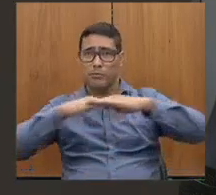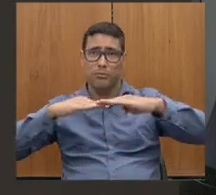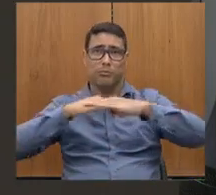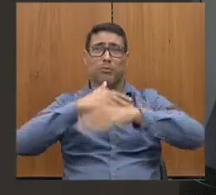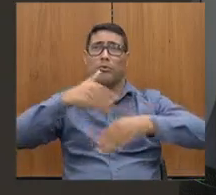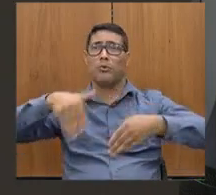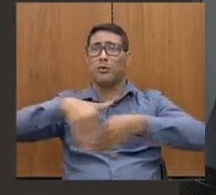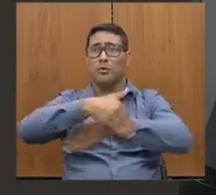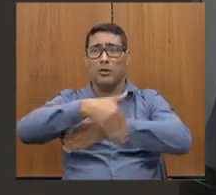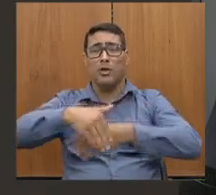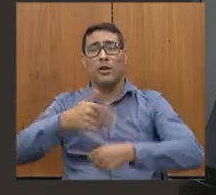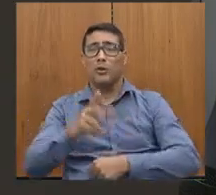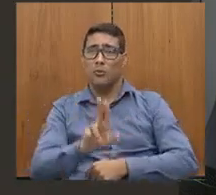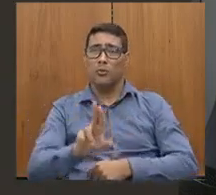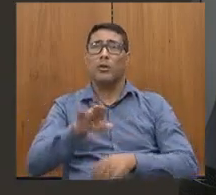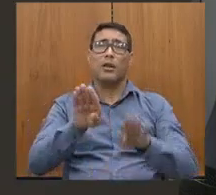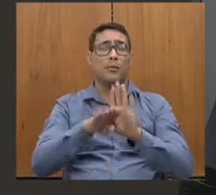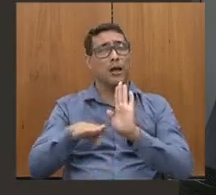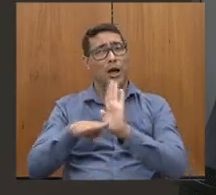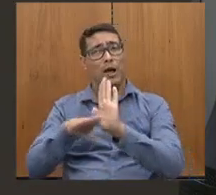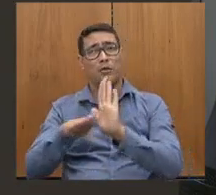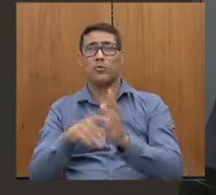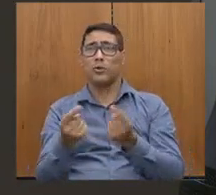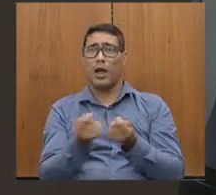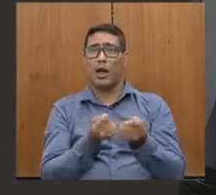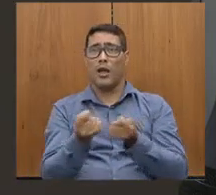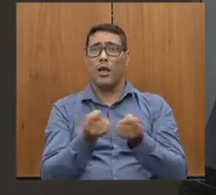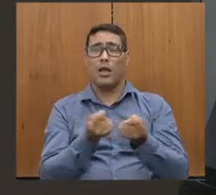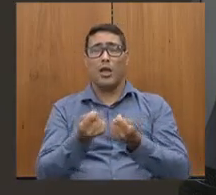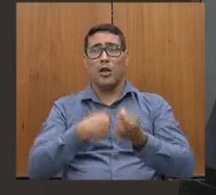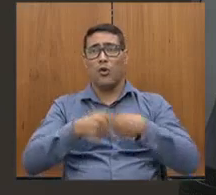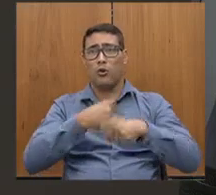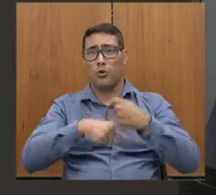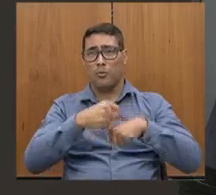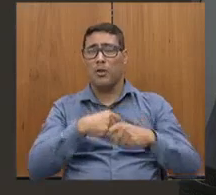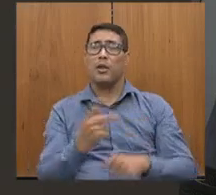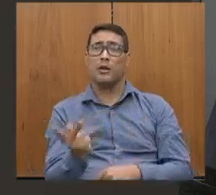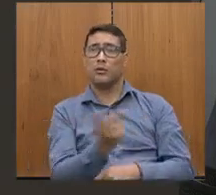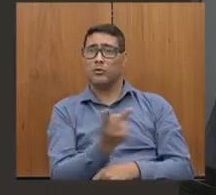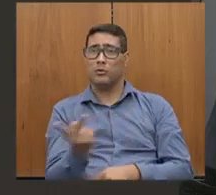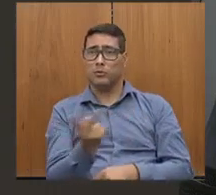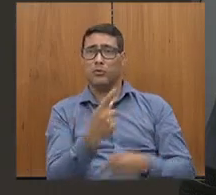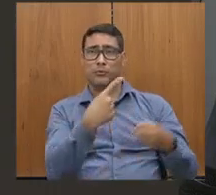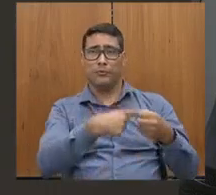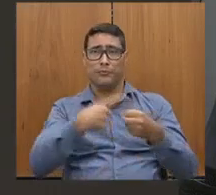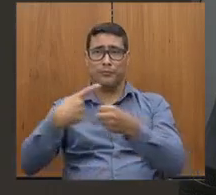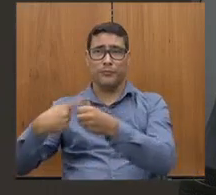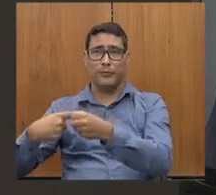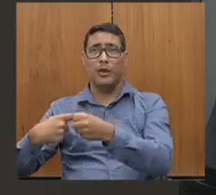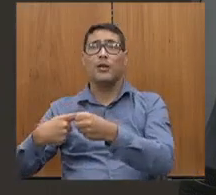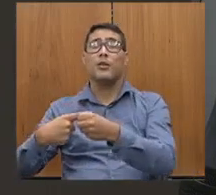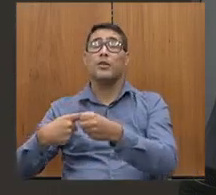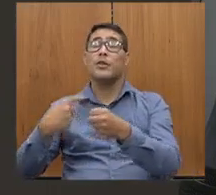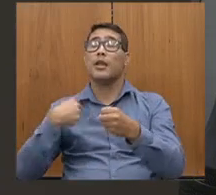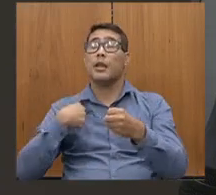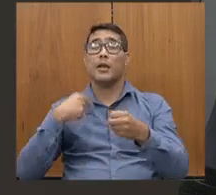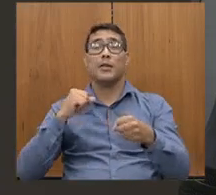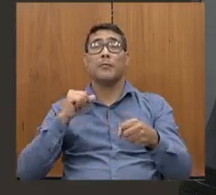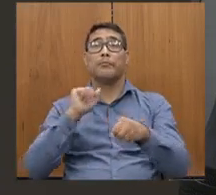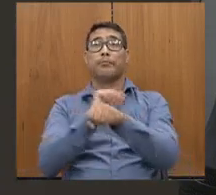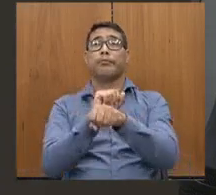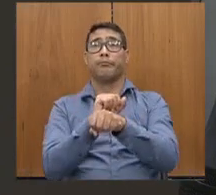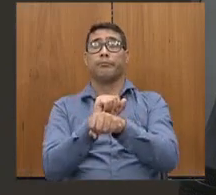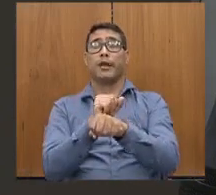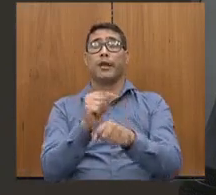mesmo, para os municípios, e que estava paralisada. O governo